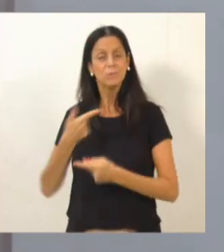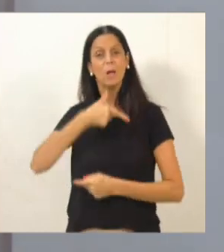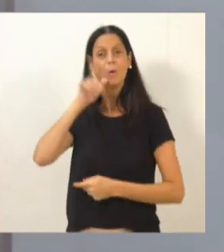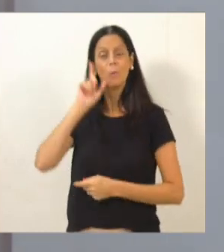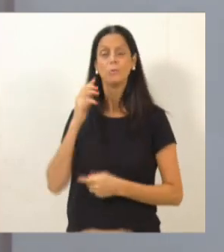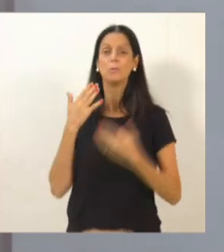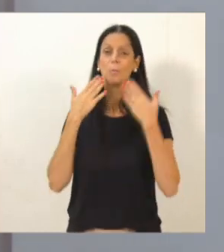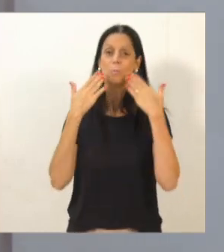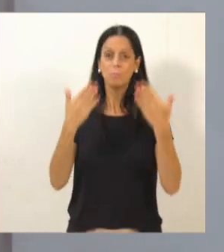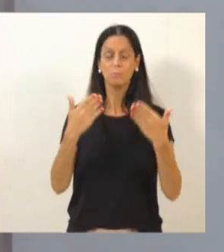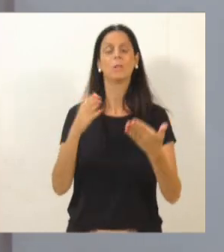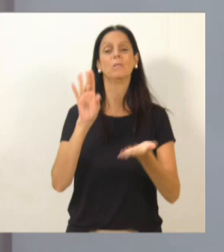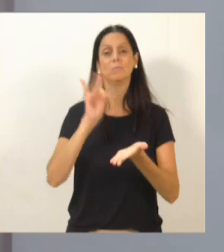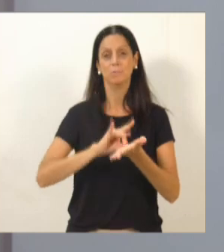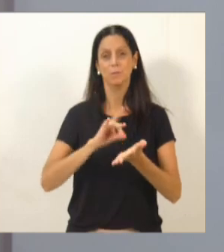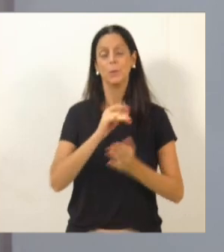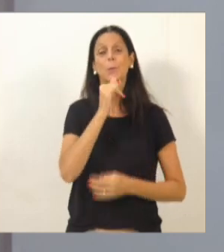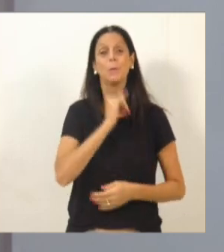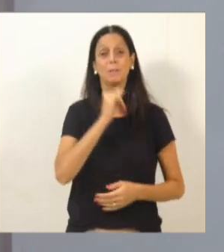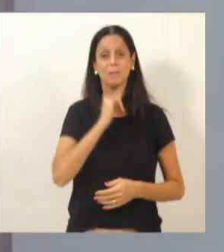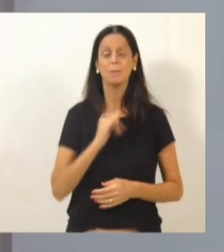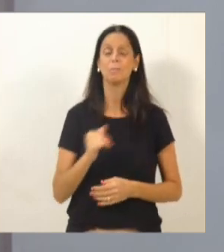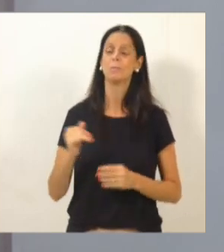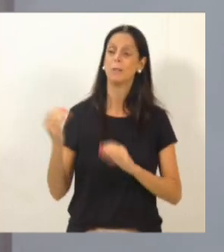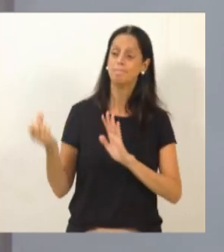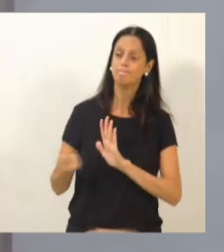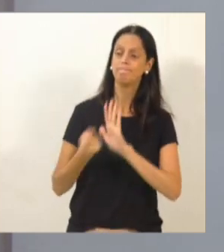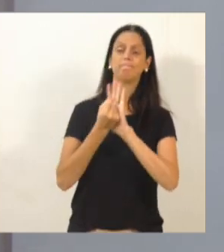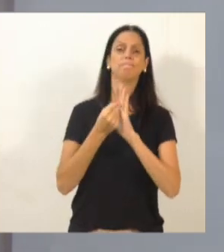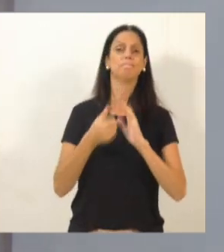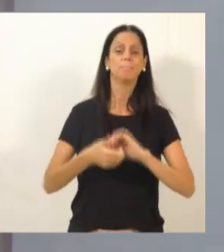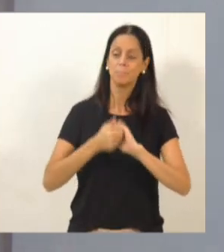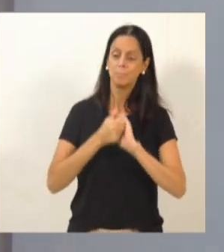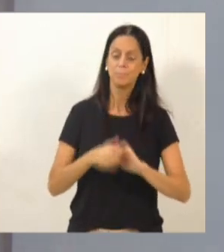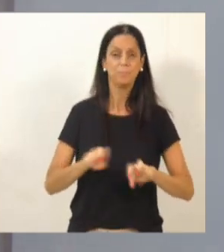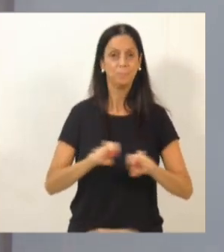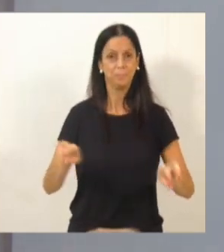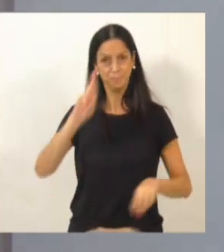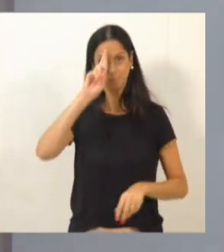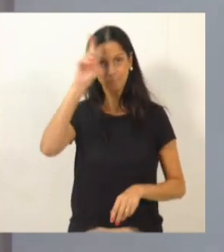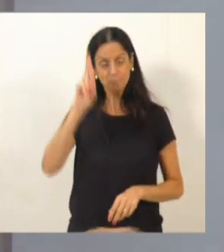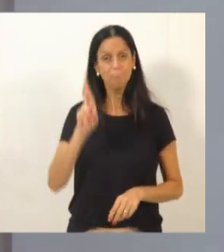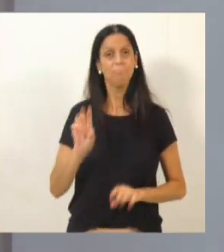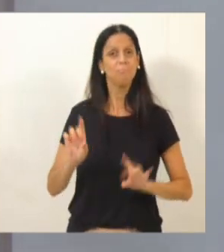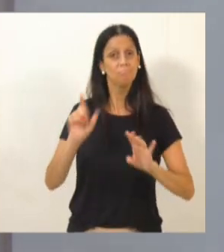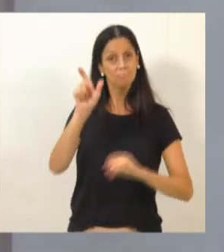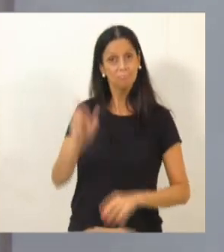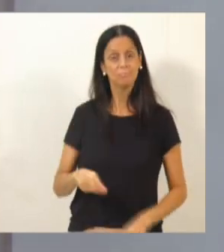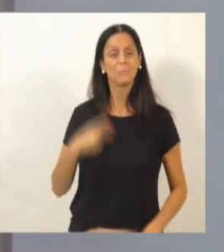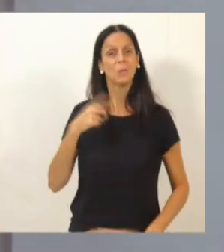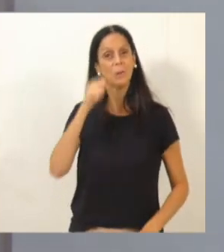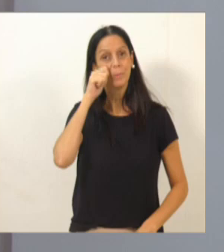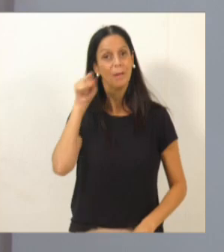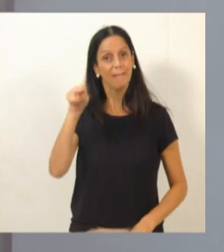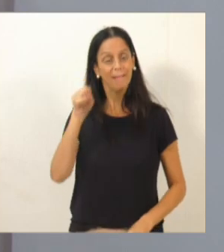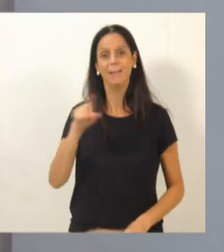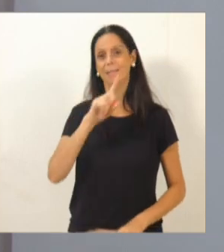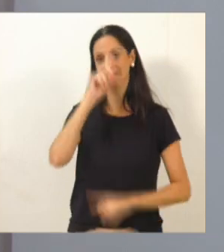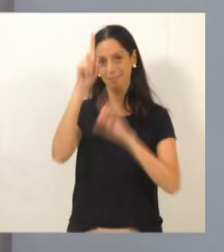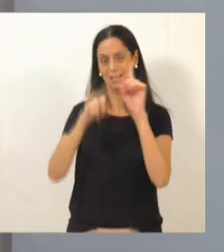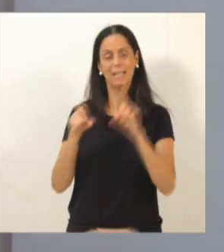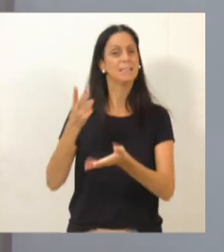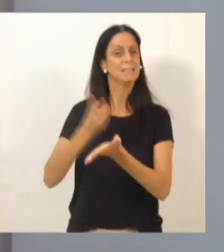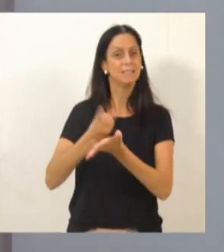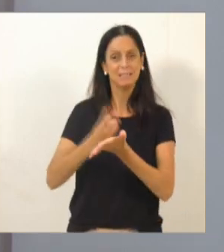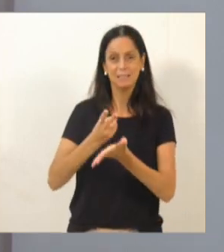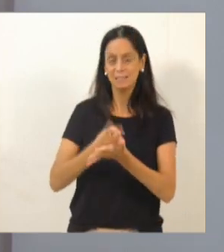marcante, parabenizo a mesa diretora, faço uma parabenização aqui especial ao vereador Amir, porque sei que o vereador Amir destacou isso sempre. Essa